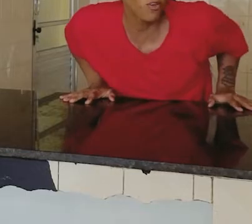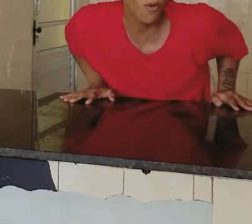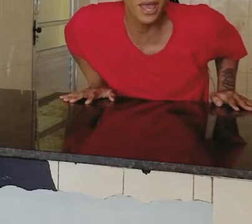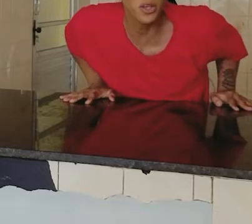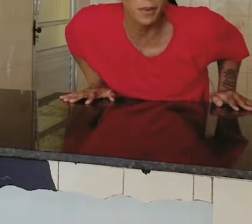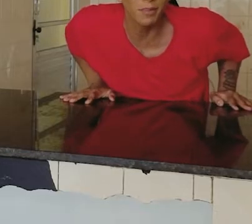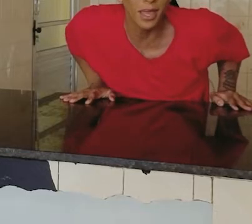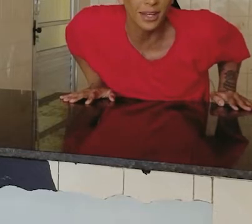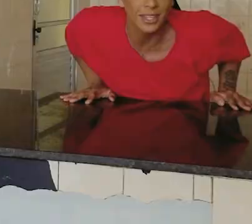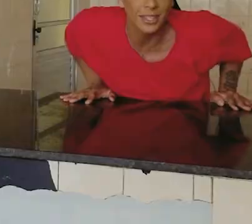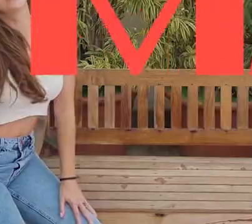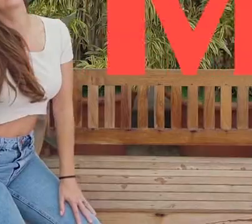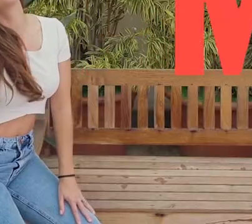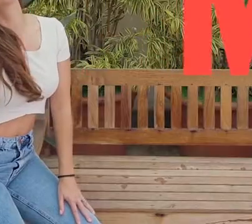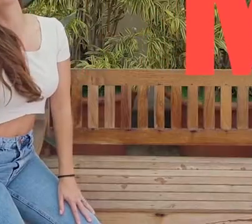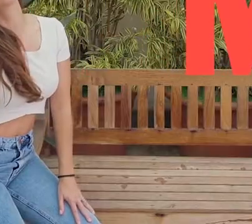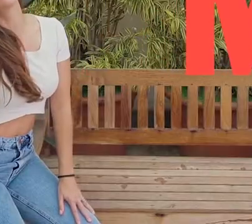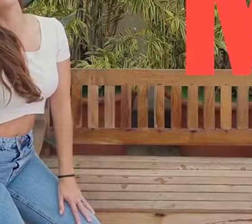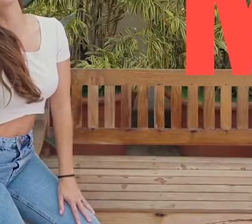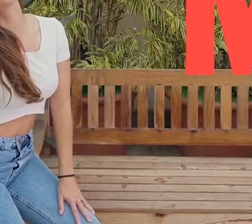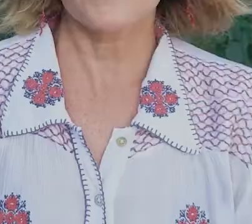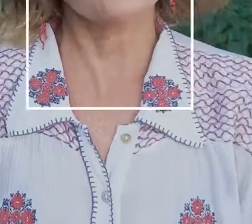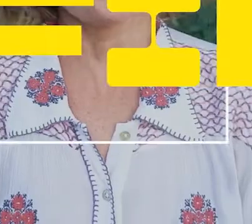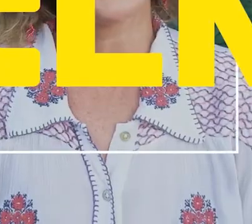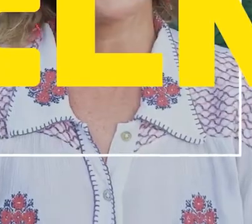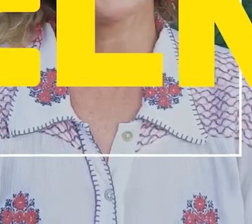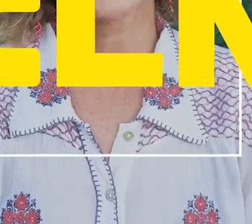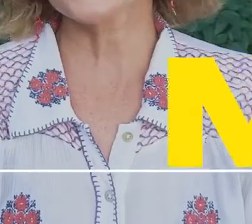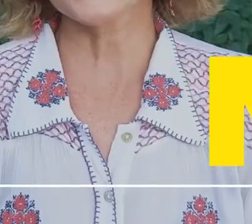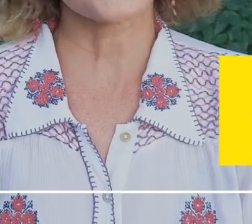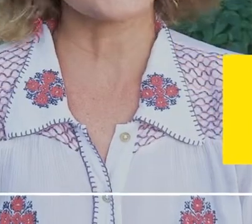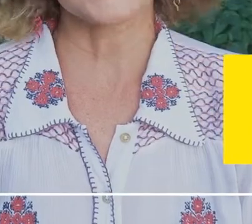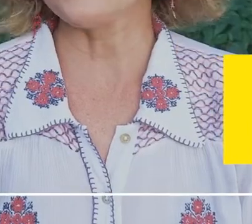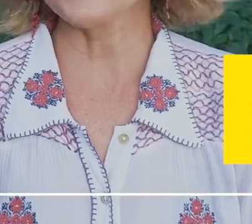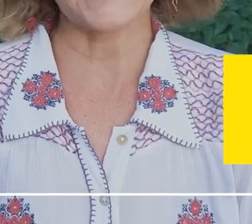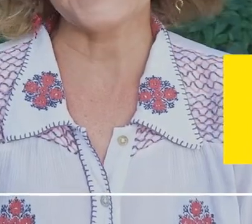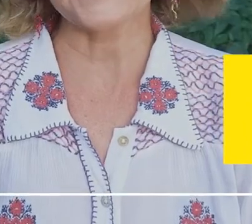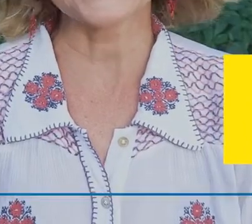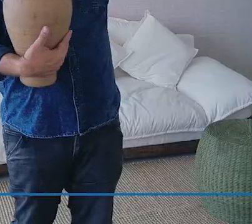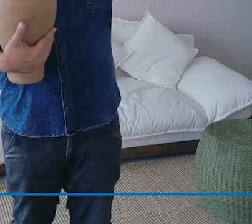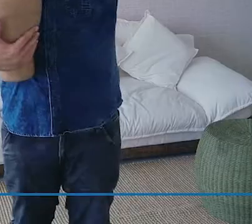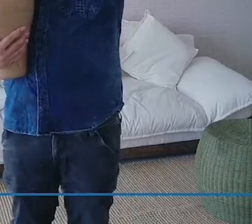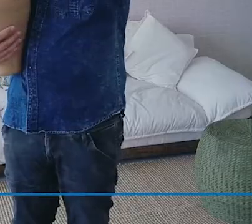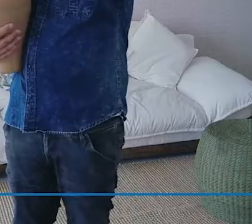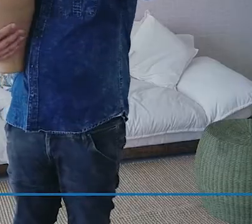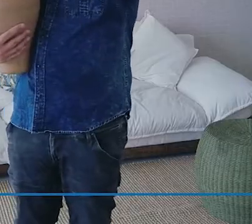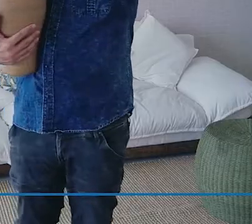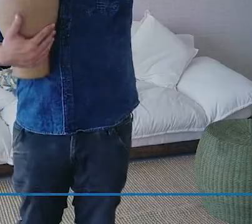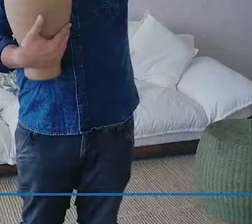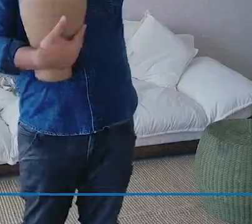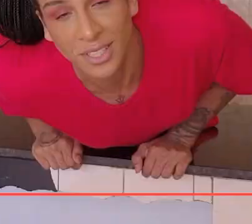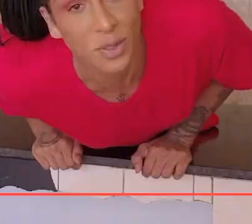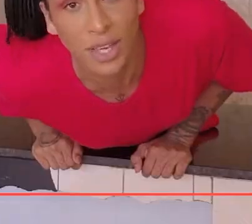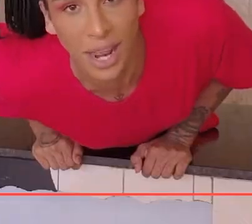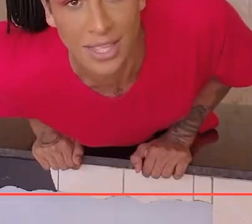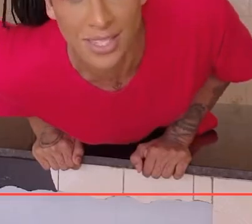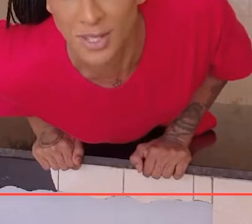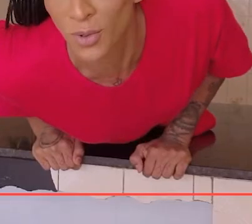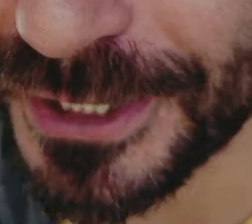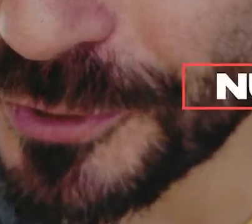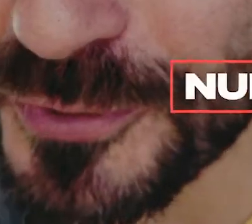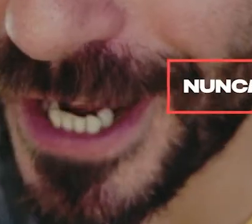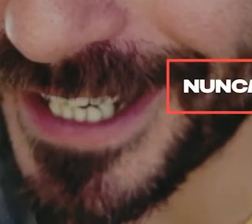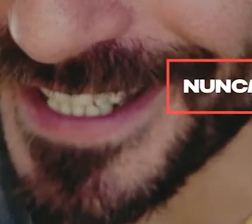É comédia premiada Drama de sucesso É o filme que você não encontrava em lugar nenhum É lançamento imperdível E o